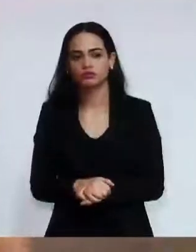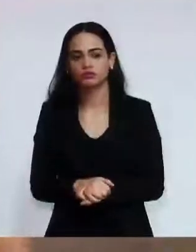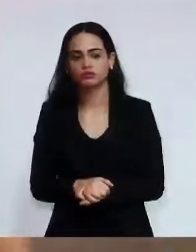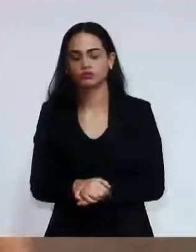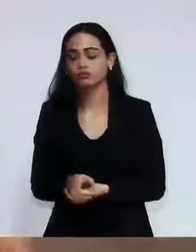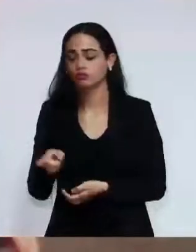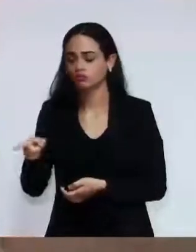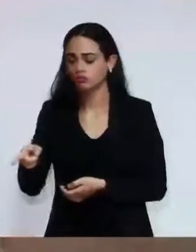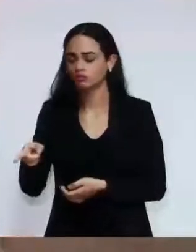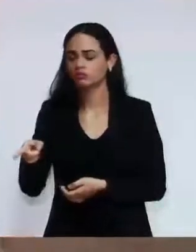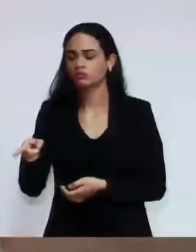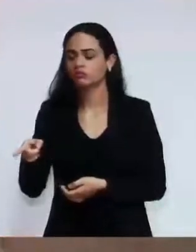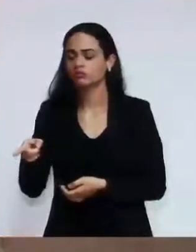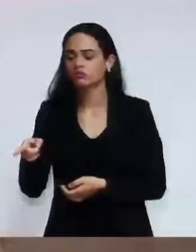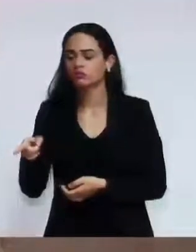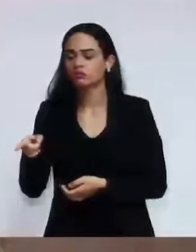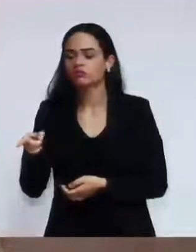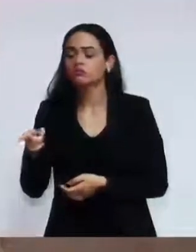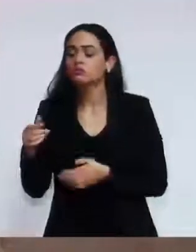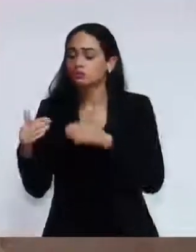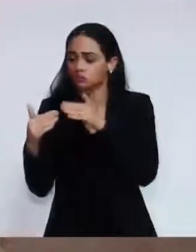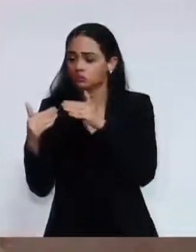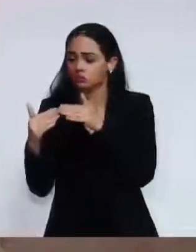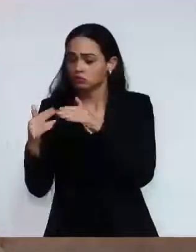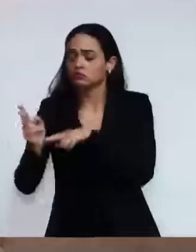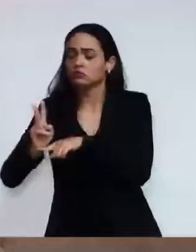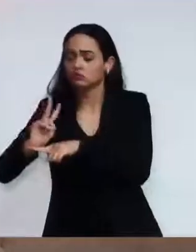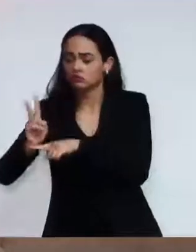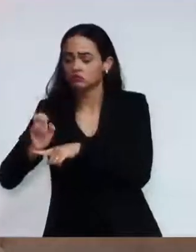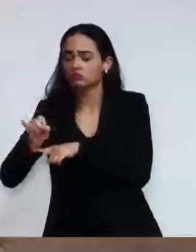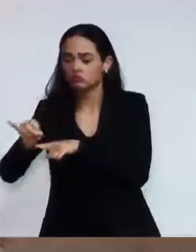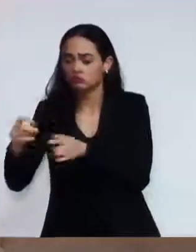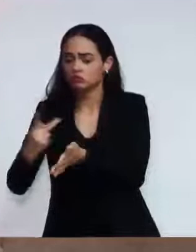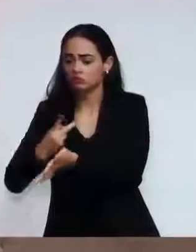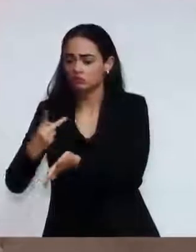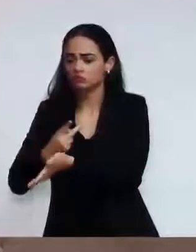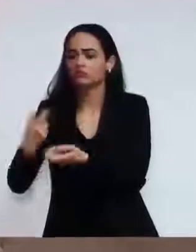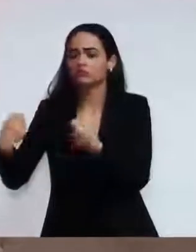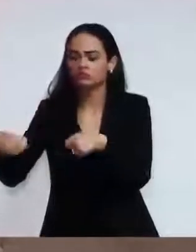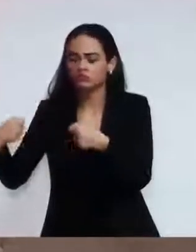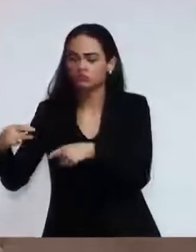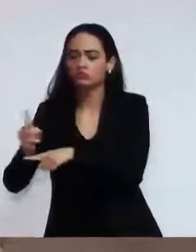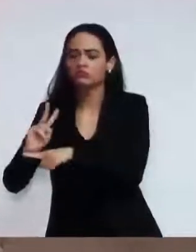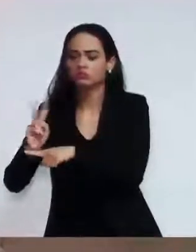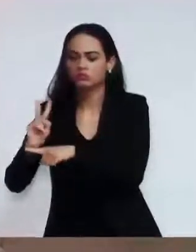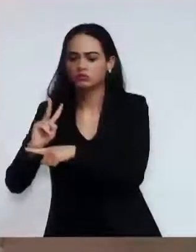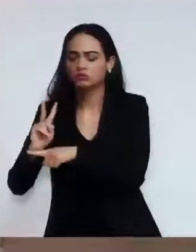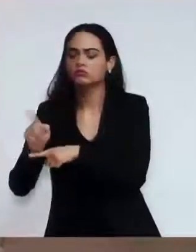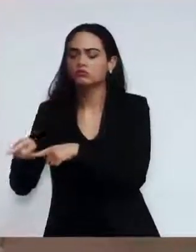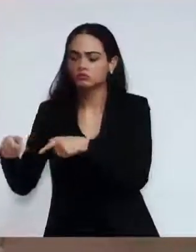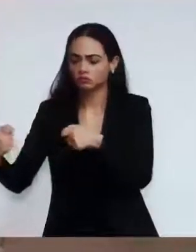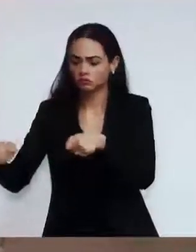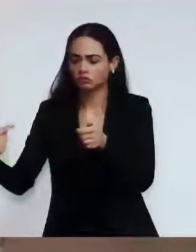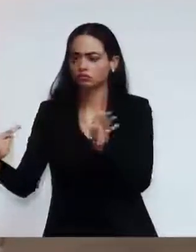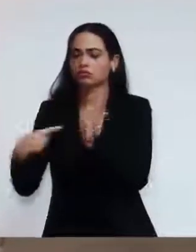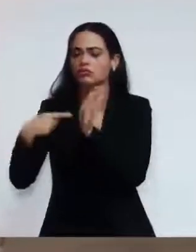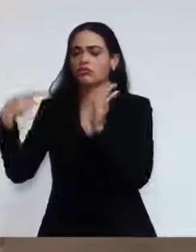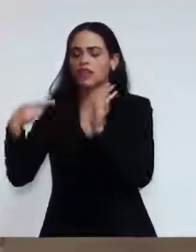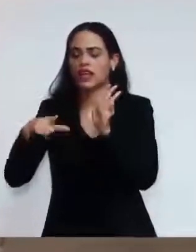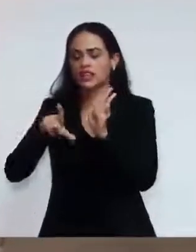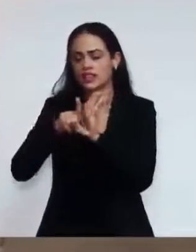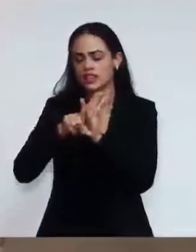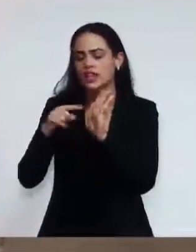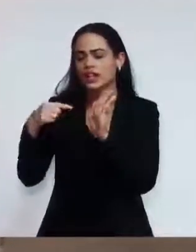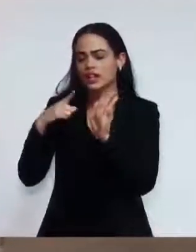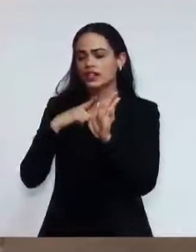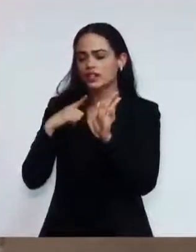não. Se o senhor fiscalizou, o acha que é incorreto? O senhor tem que denunciar? Existem as leis aí para apurar